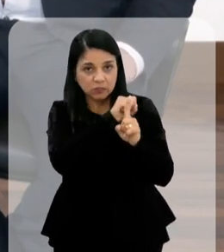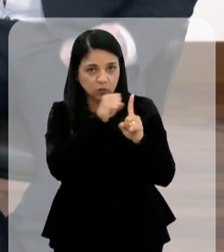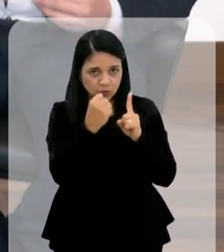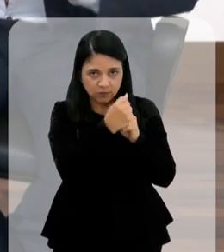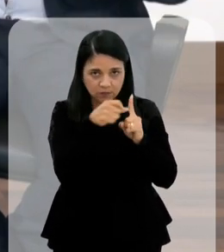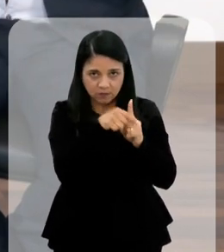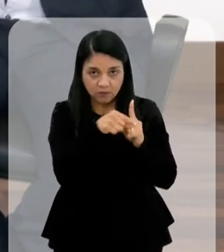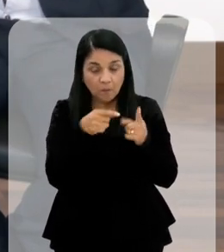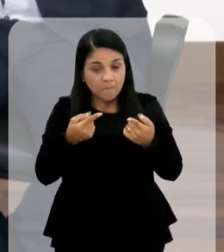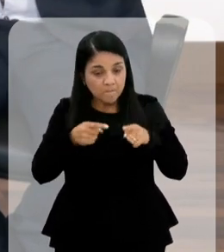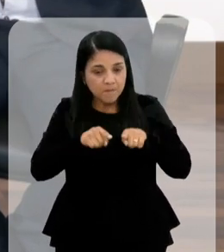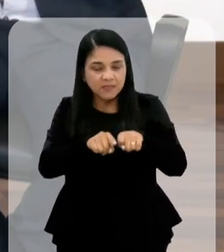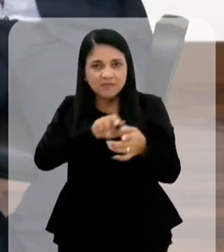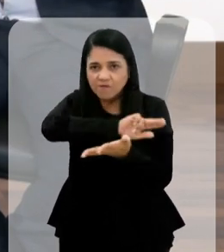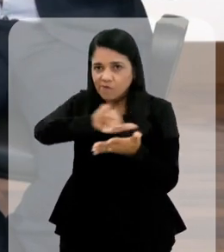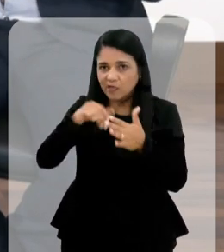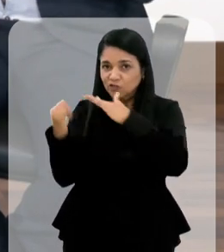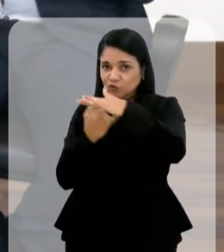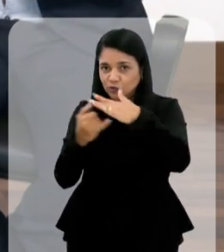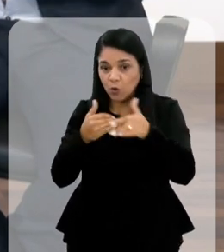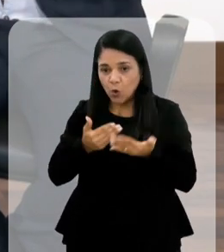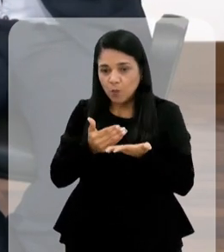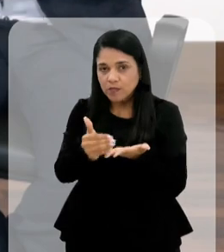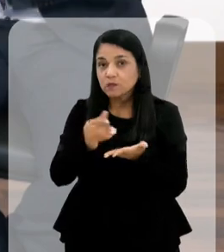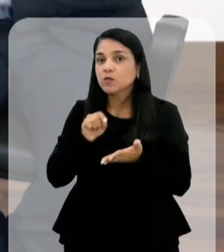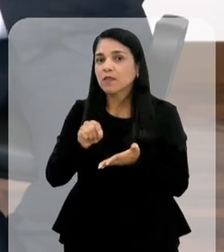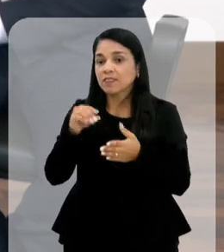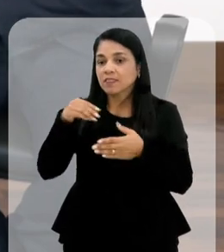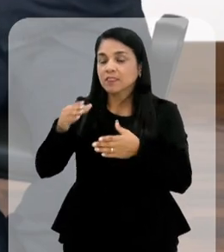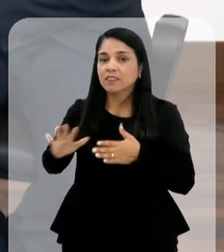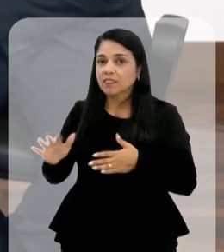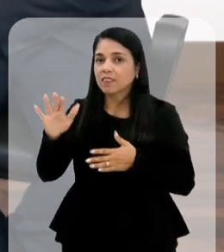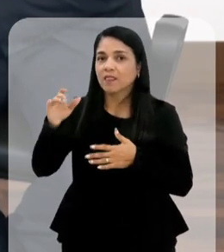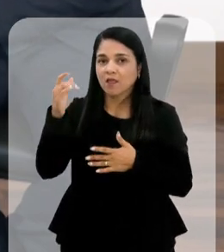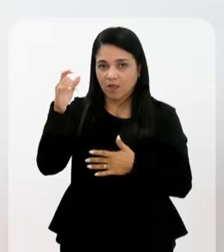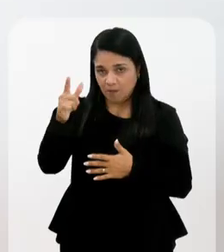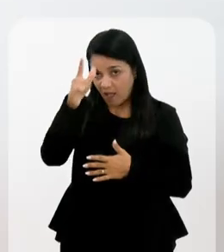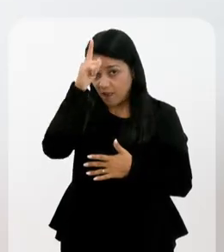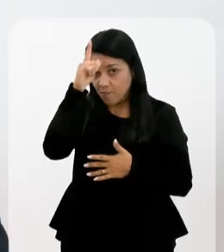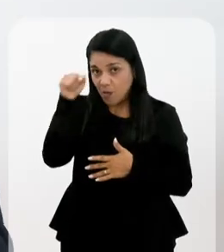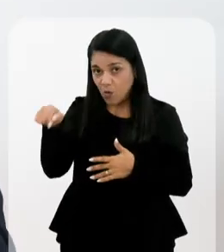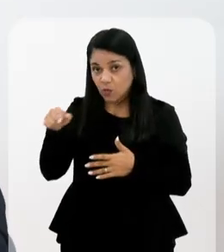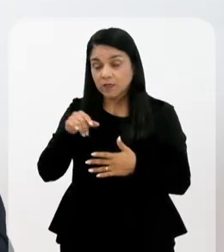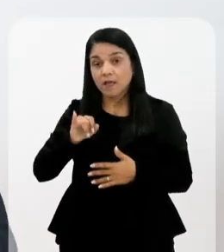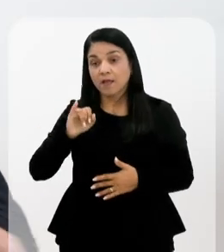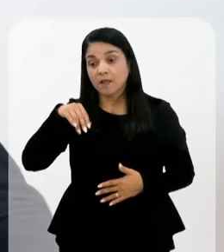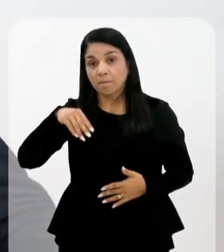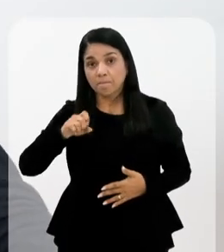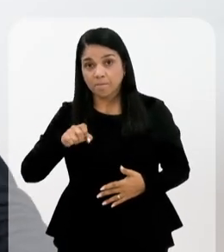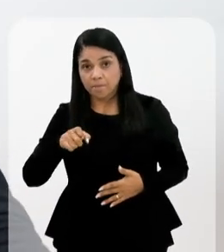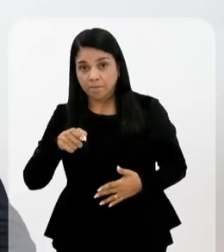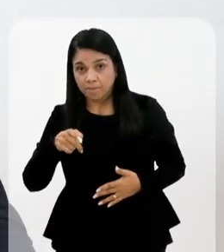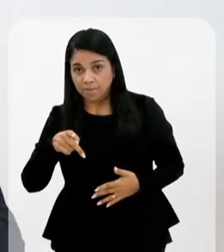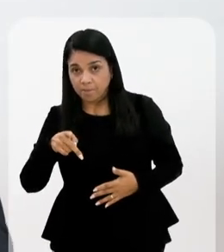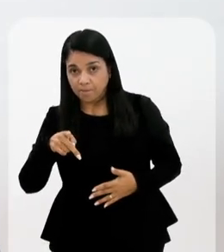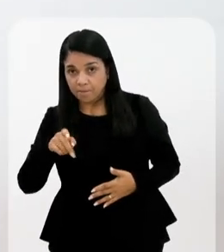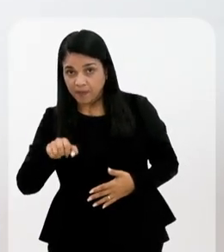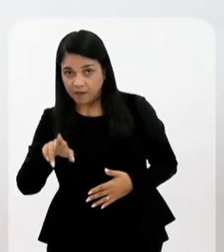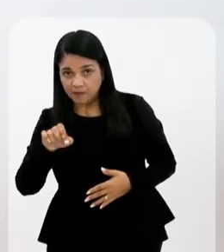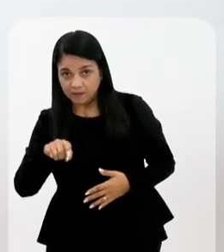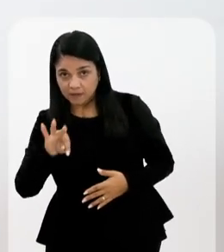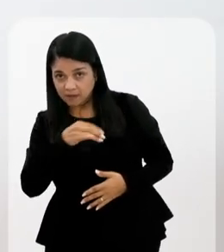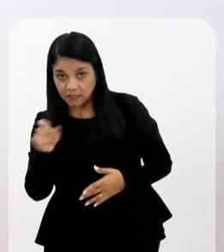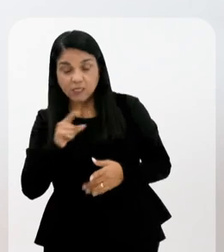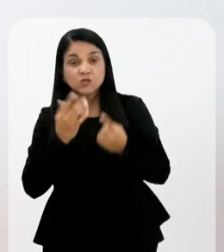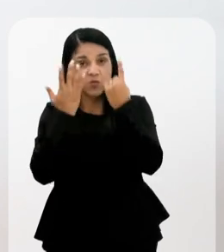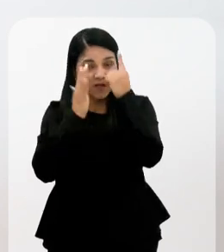E a gente vai fazer parceria com várias instituições e a gente já vai começar no Complexo do Alemão. Então, obviamente, na Imperatriz, a gente tem dialogado muito